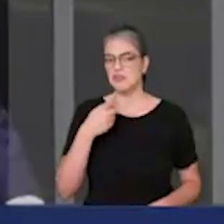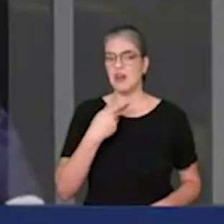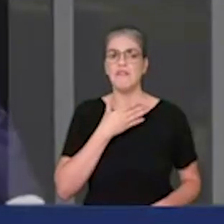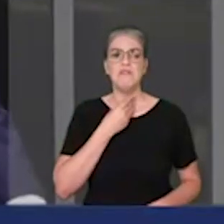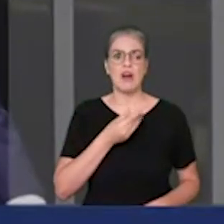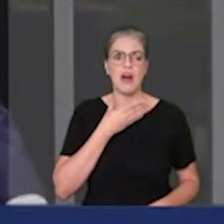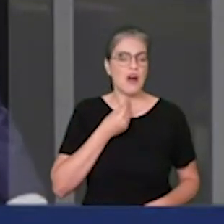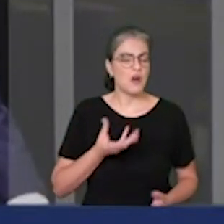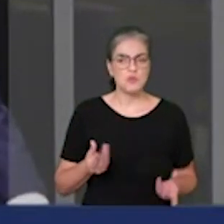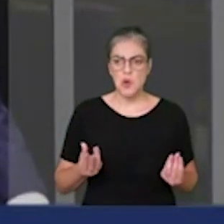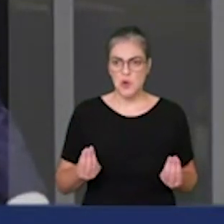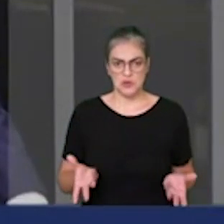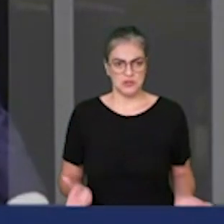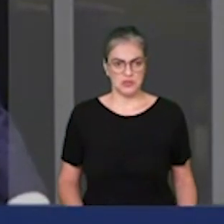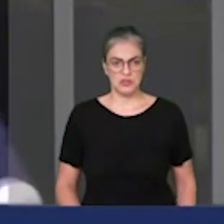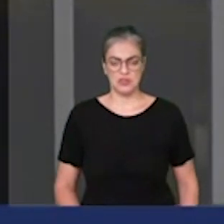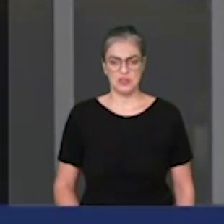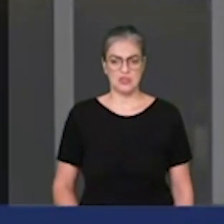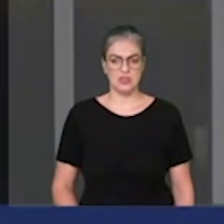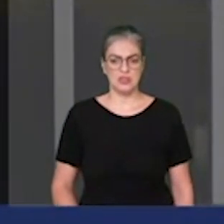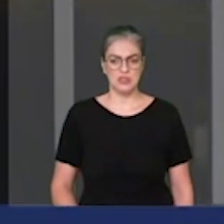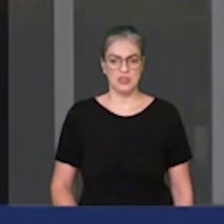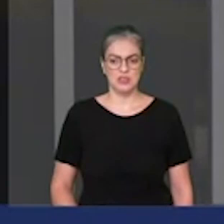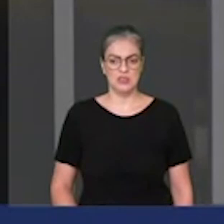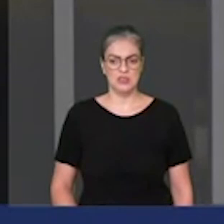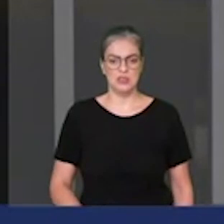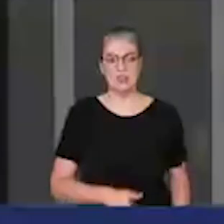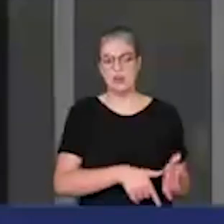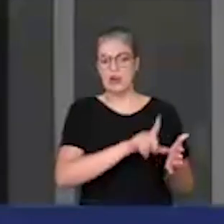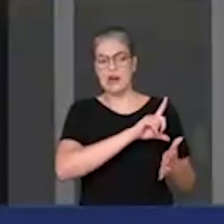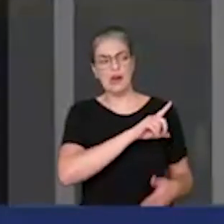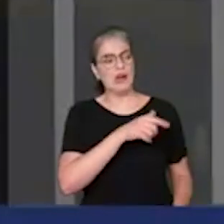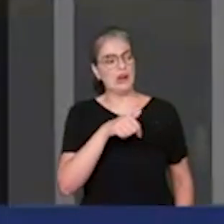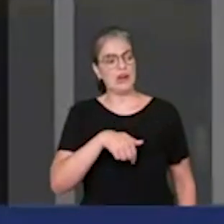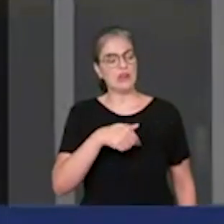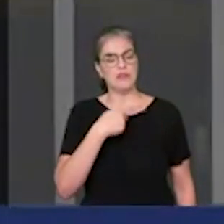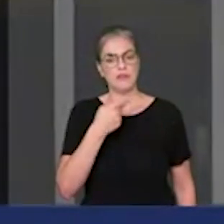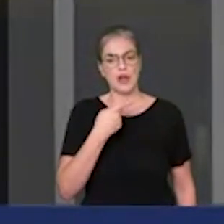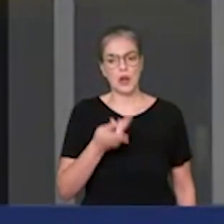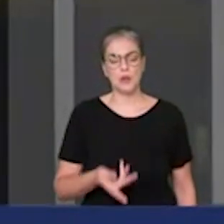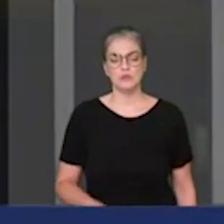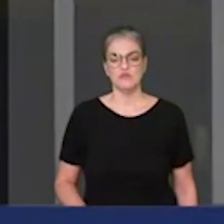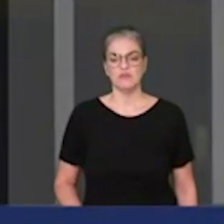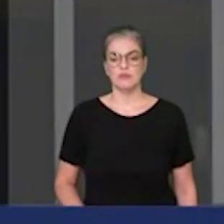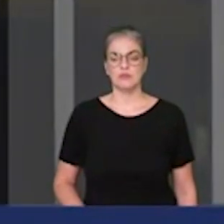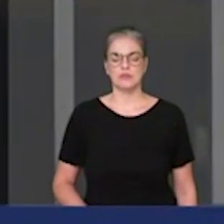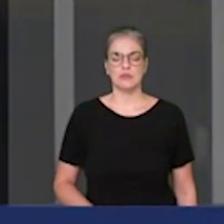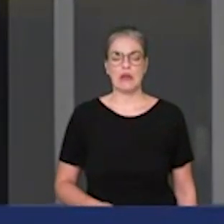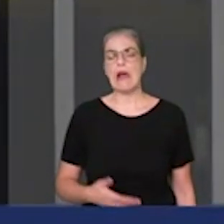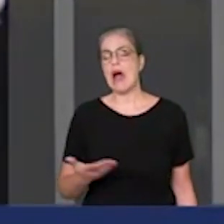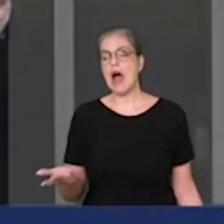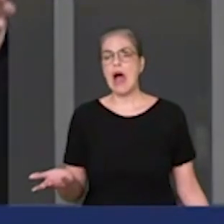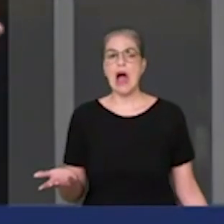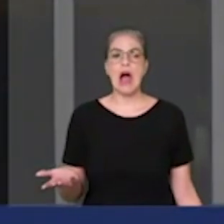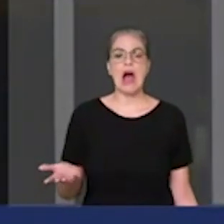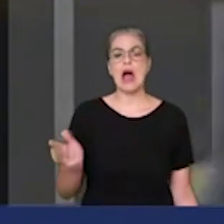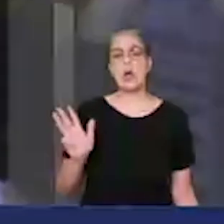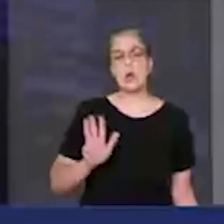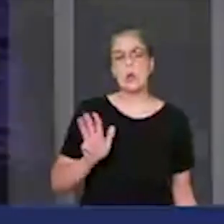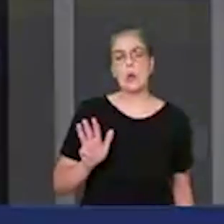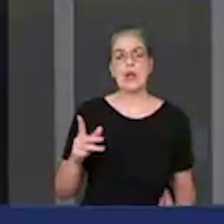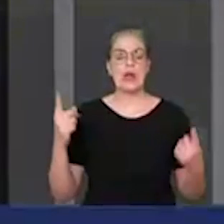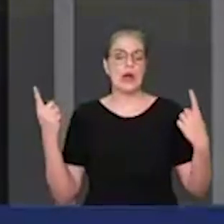dito há pouco com o sigilo, que Lula seria contra sigilos.